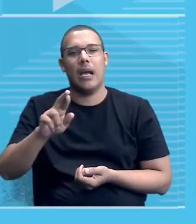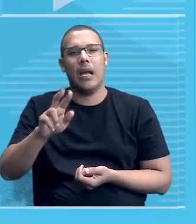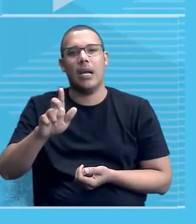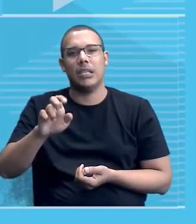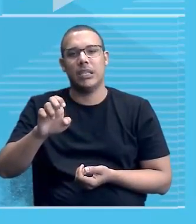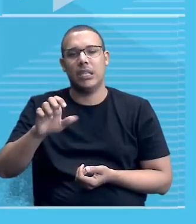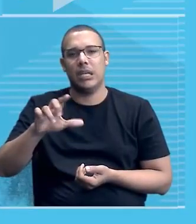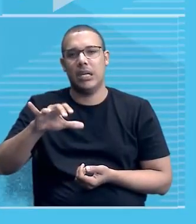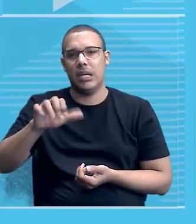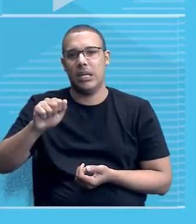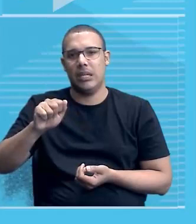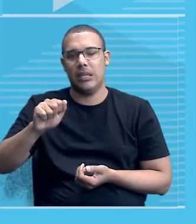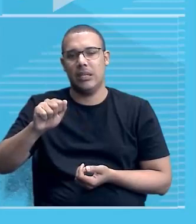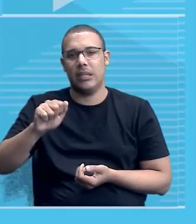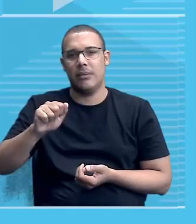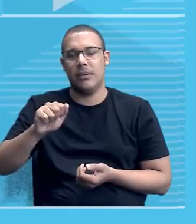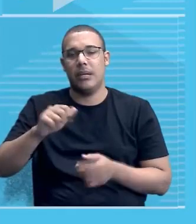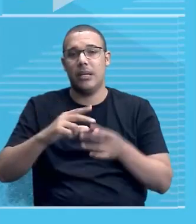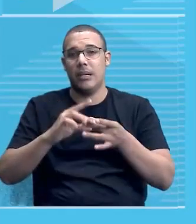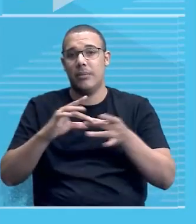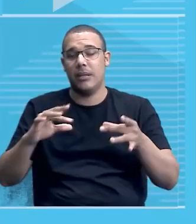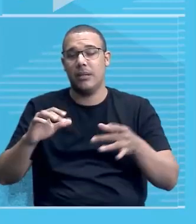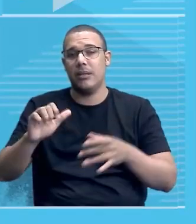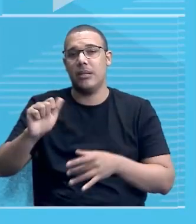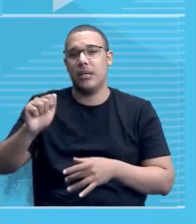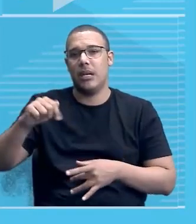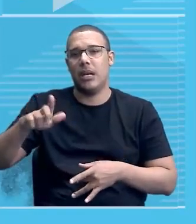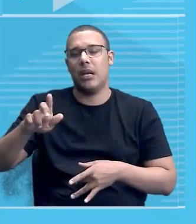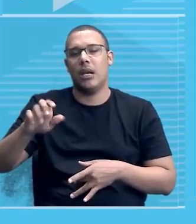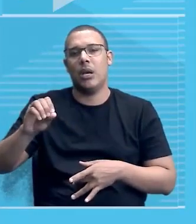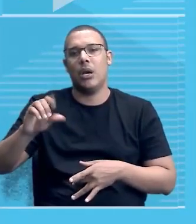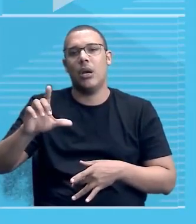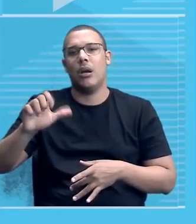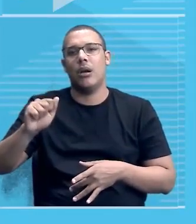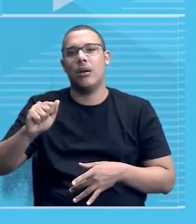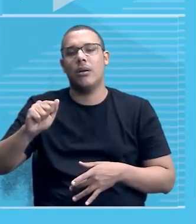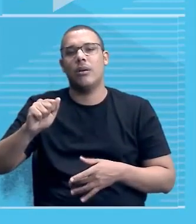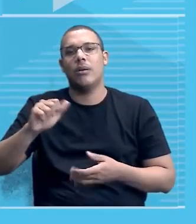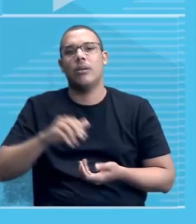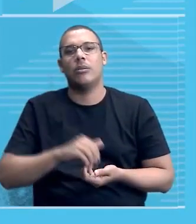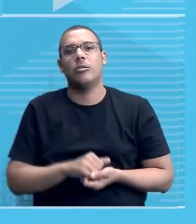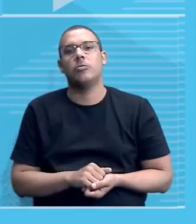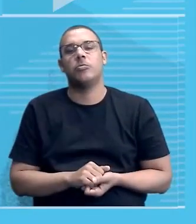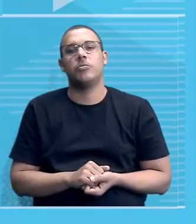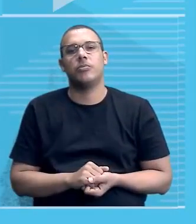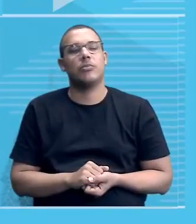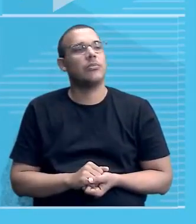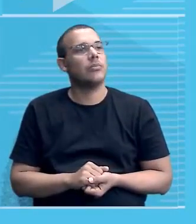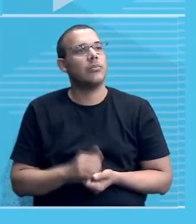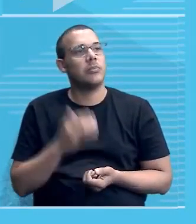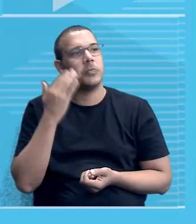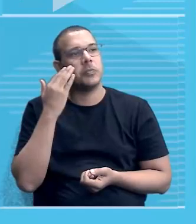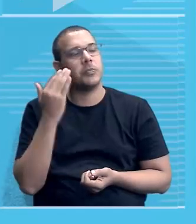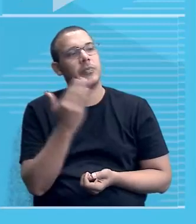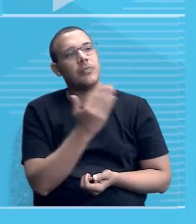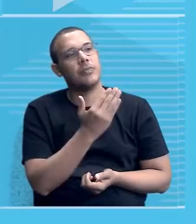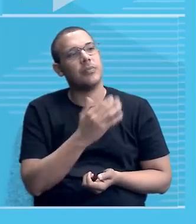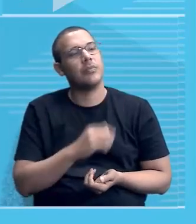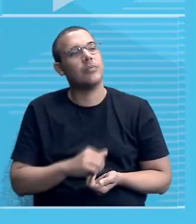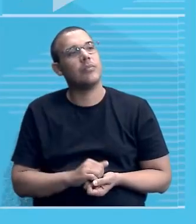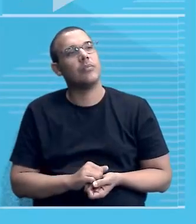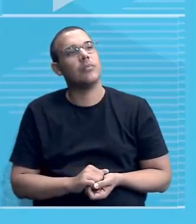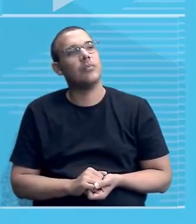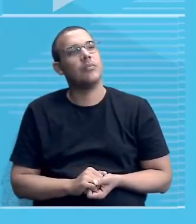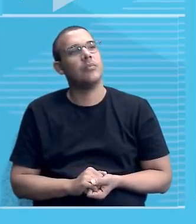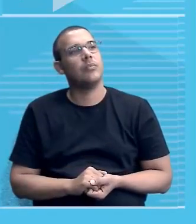Popular pela Libertação de Angola e a Frente Nacional de Libertação de Angola, a Frente de Libertação de Moçambique,